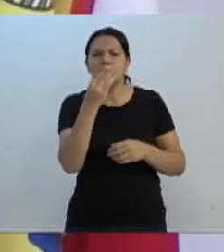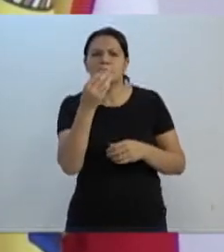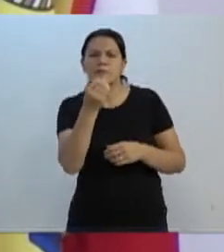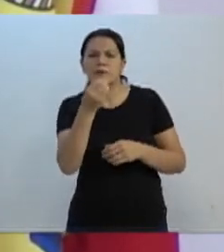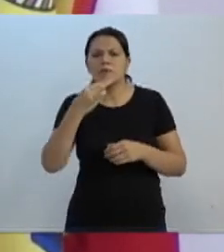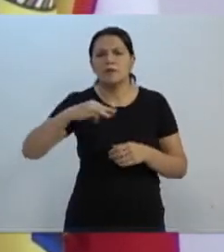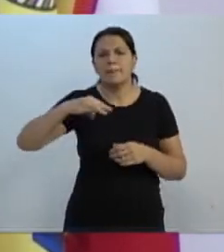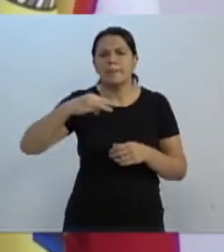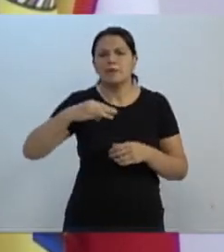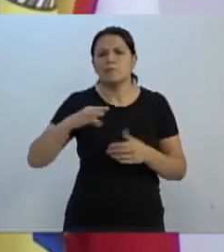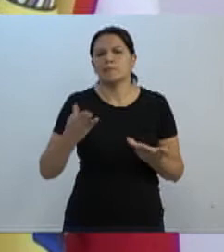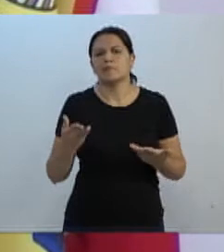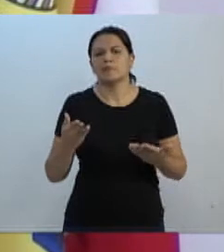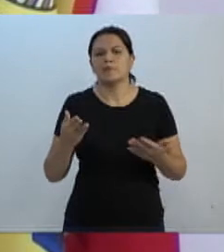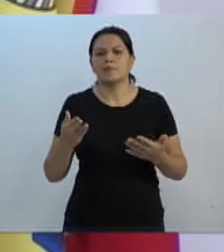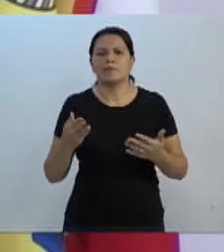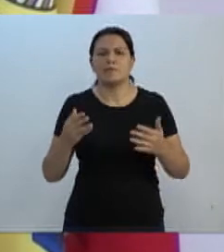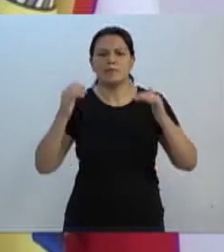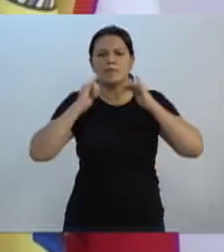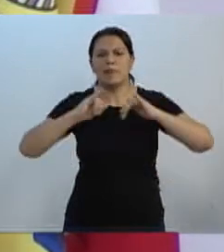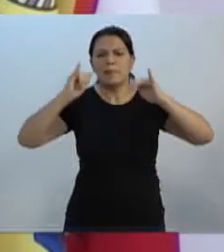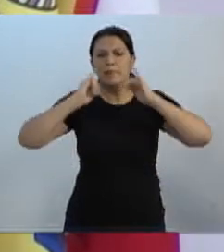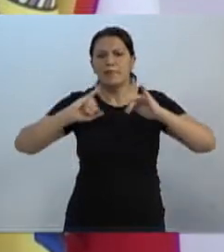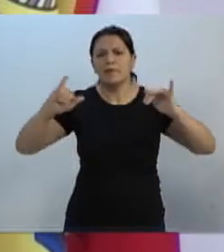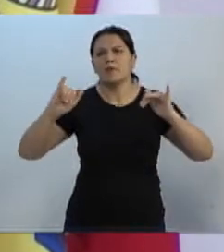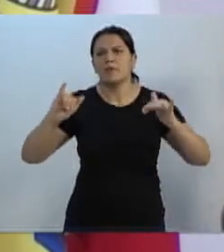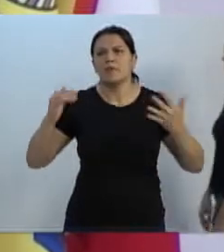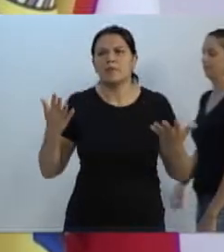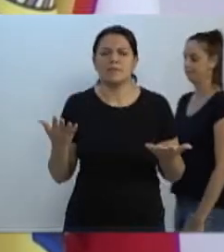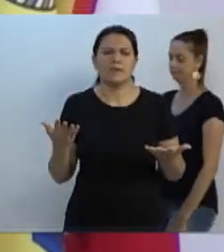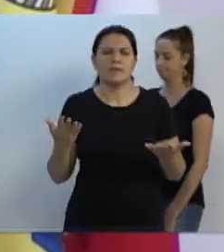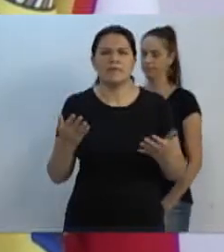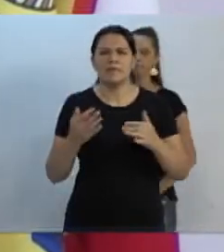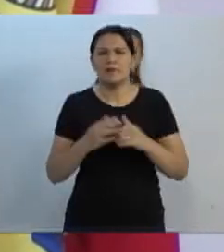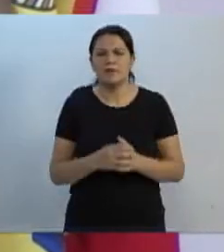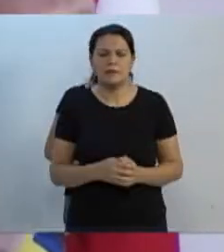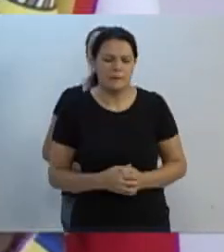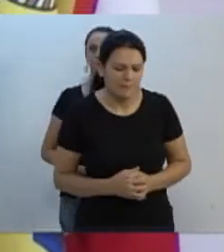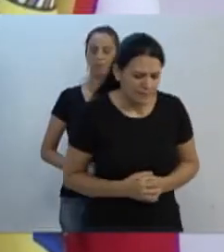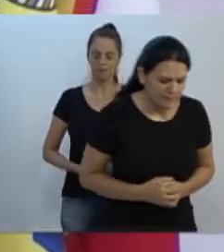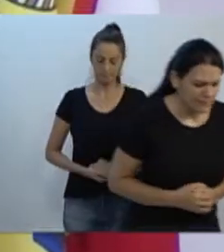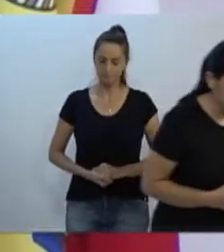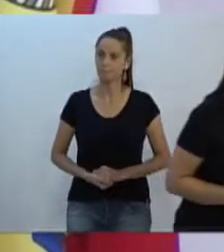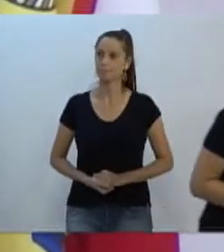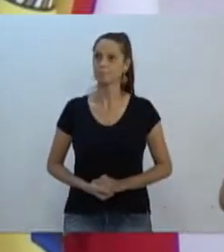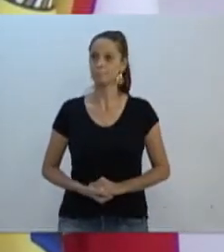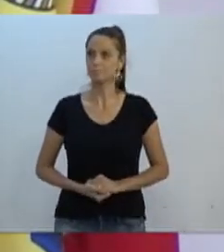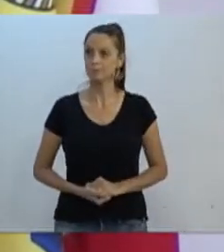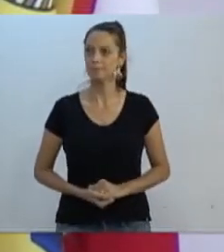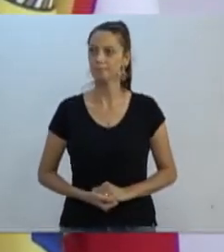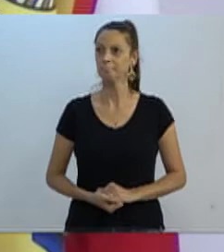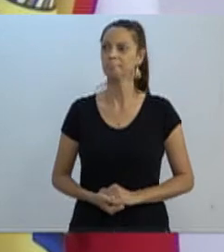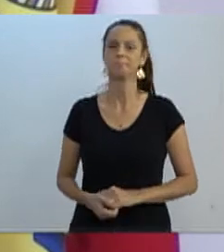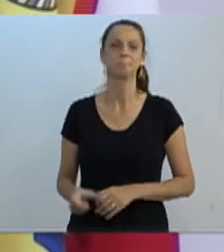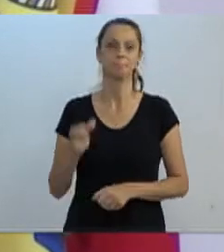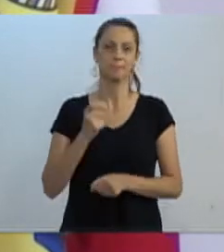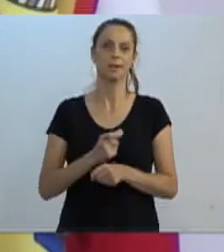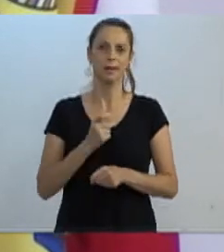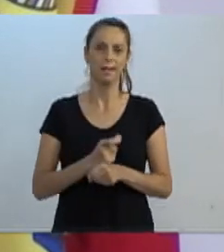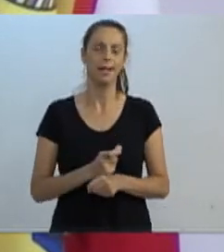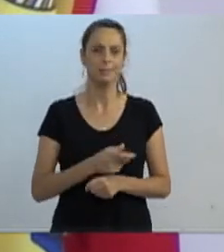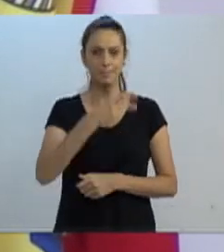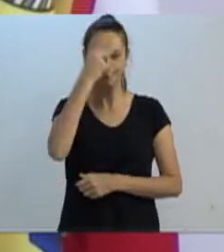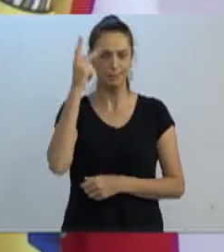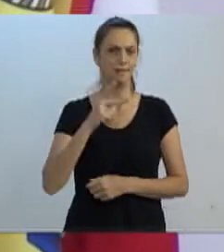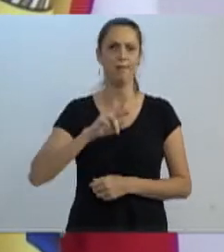minutos lá de stand-up da comedy, da questão de passando um monte de slides, é um negócio chato, o professor, ninguém é burro, sabe que agora tem